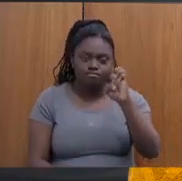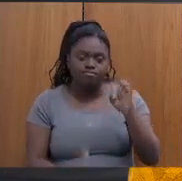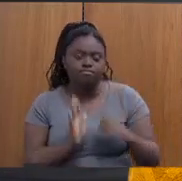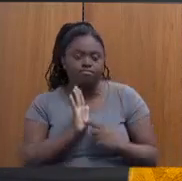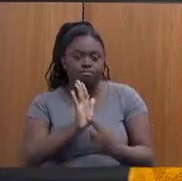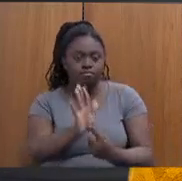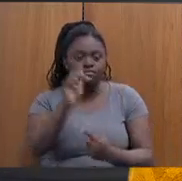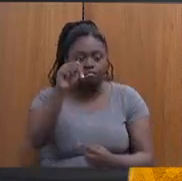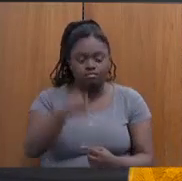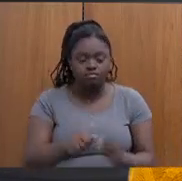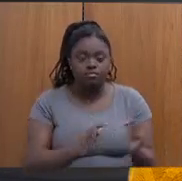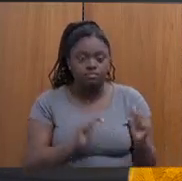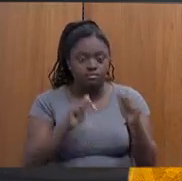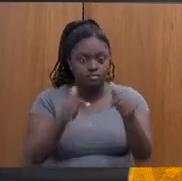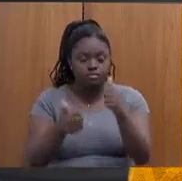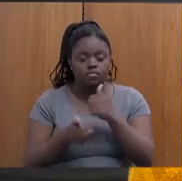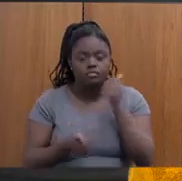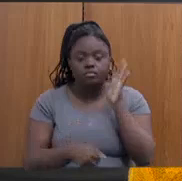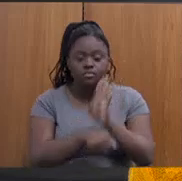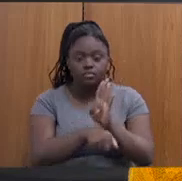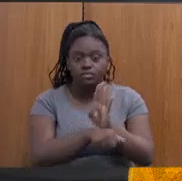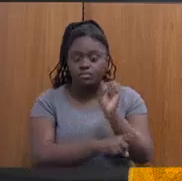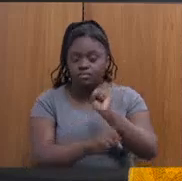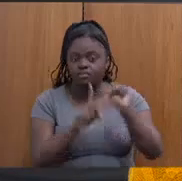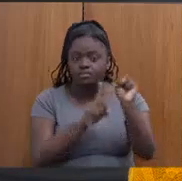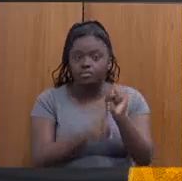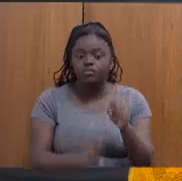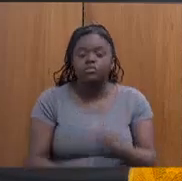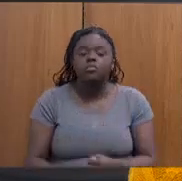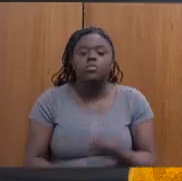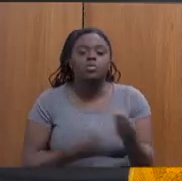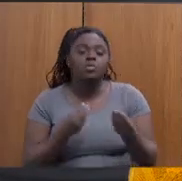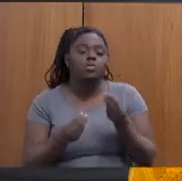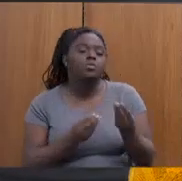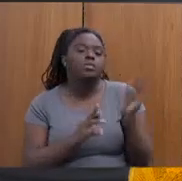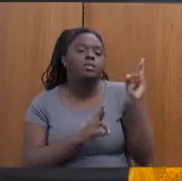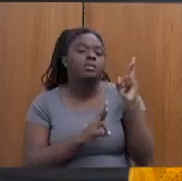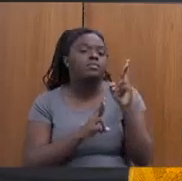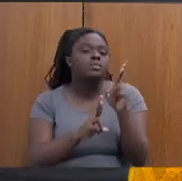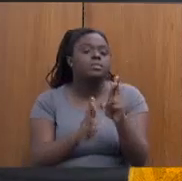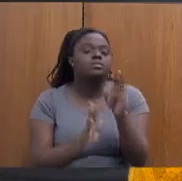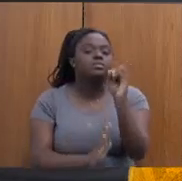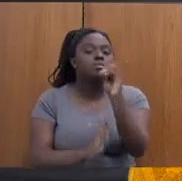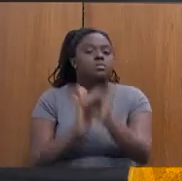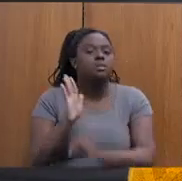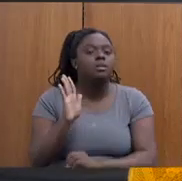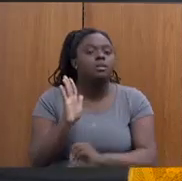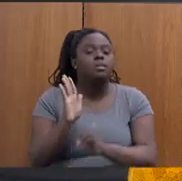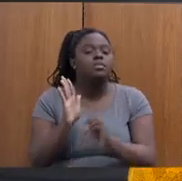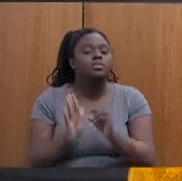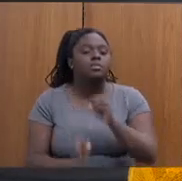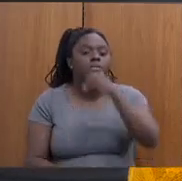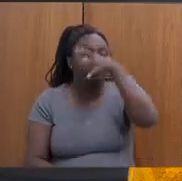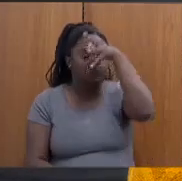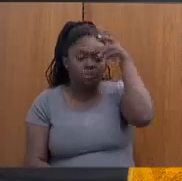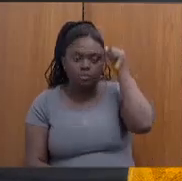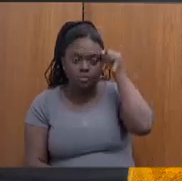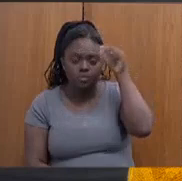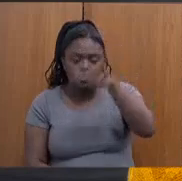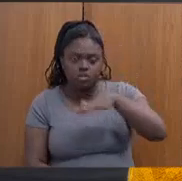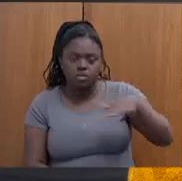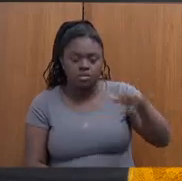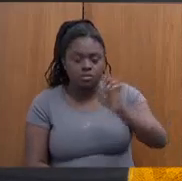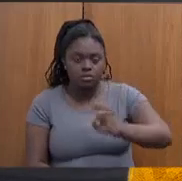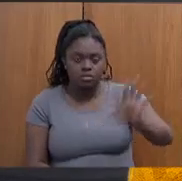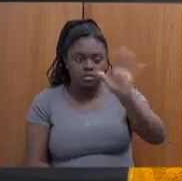a parte das ações de assistência social? Quanto isso representa no orçamento público, no orçamento geral do